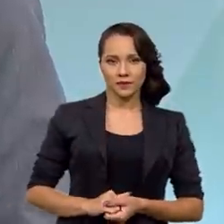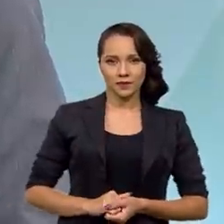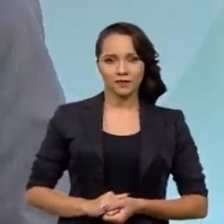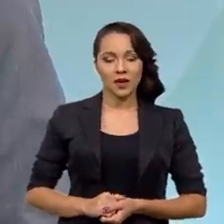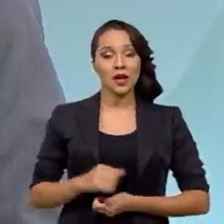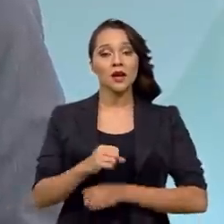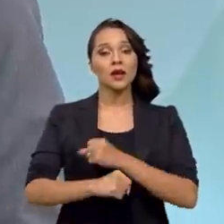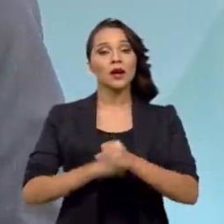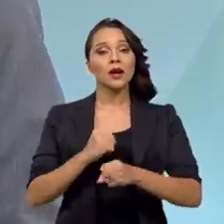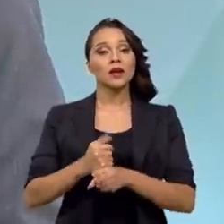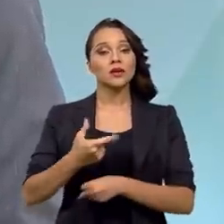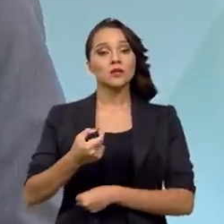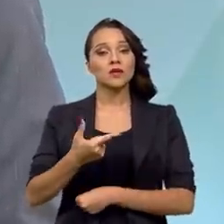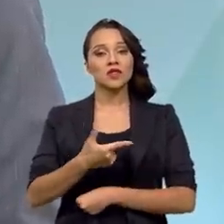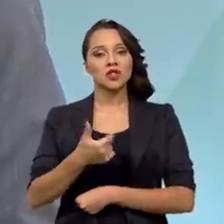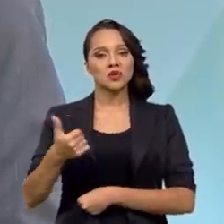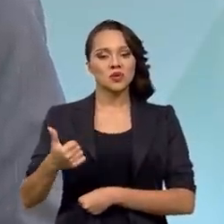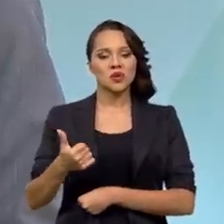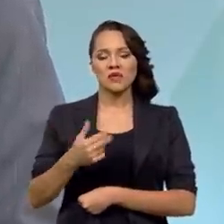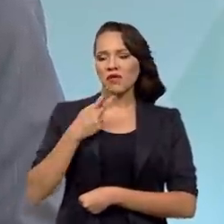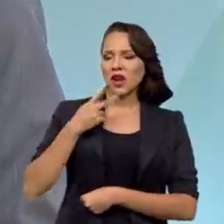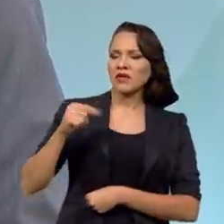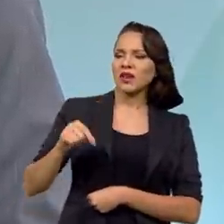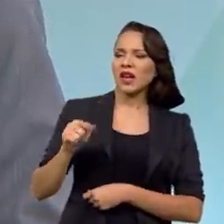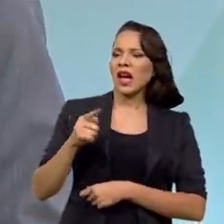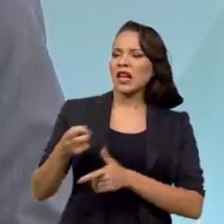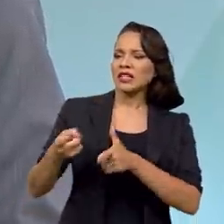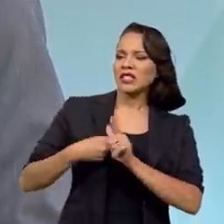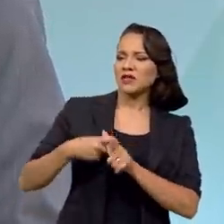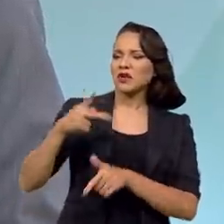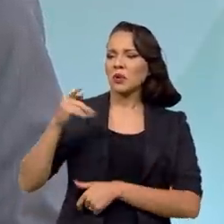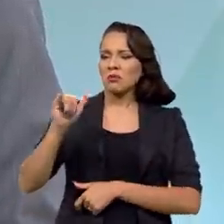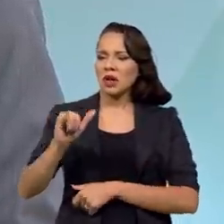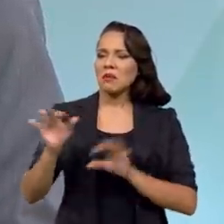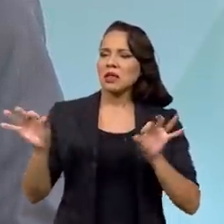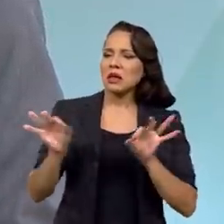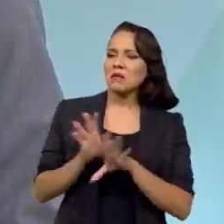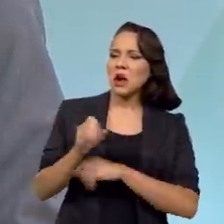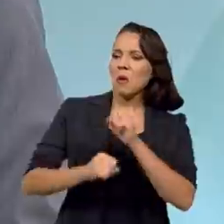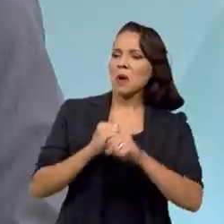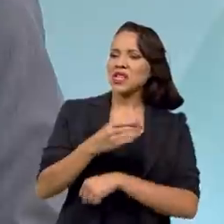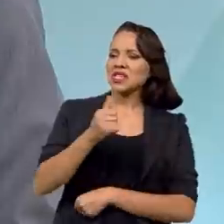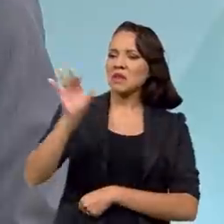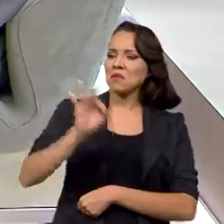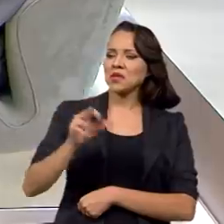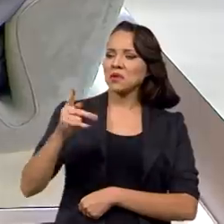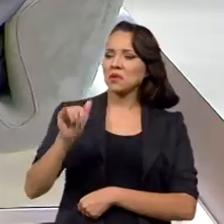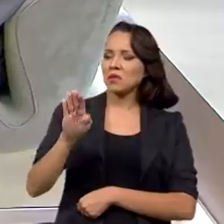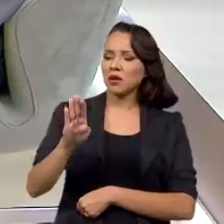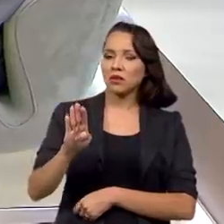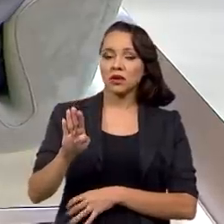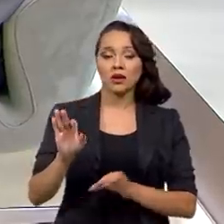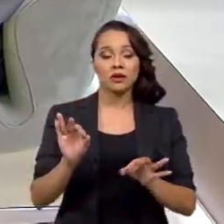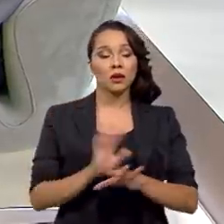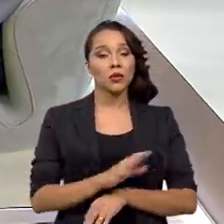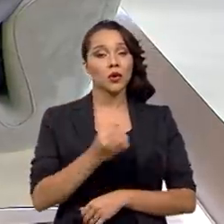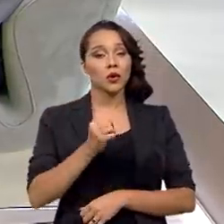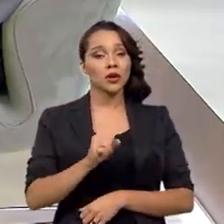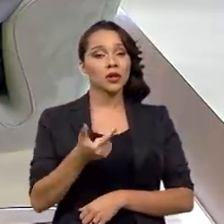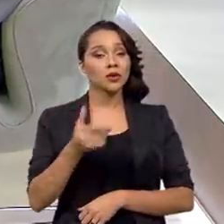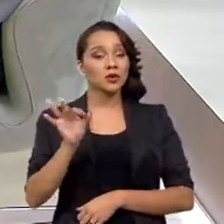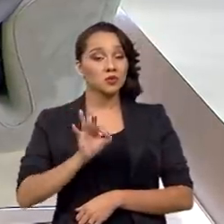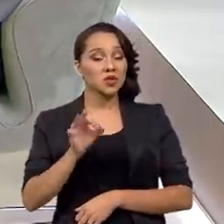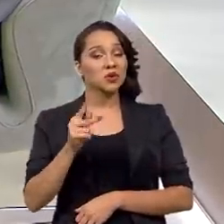Em 2021, diziam que a relação dívida-PIB ia terminar o ano em 100% do PIB. Terminou em 82